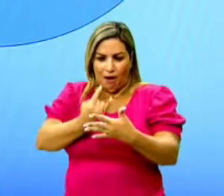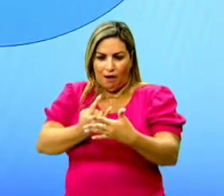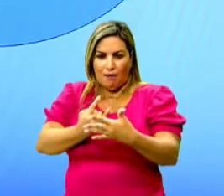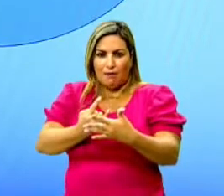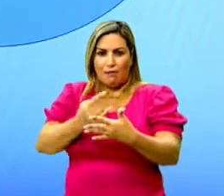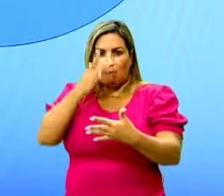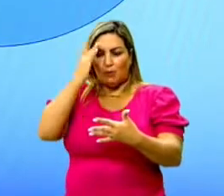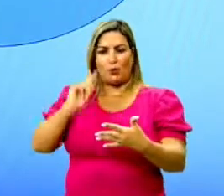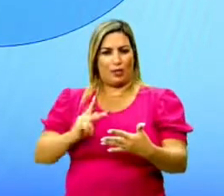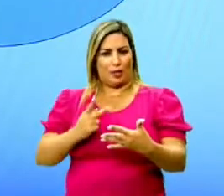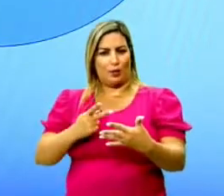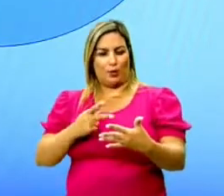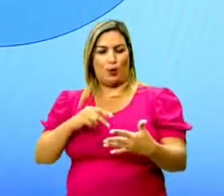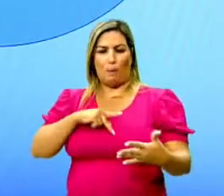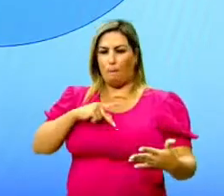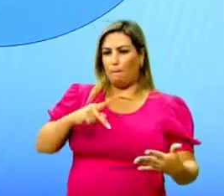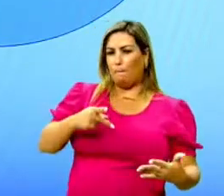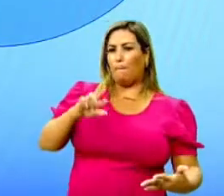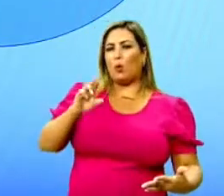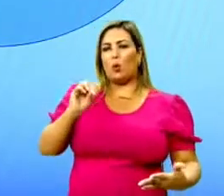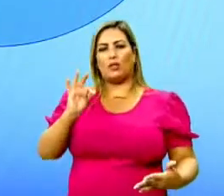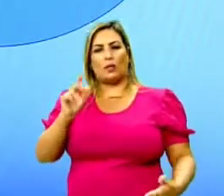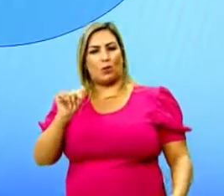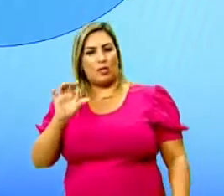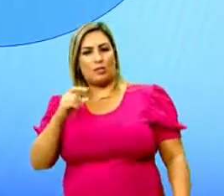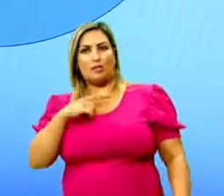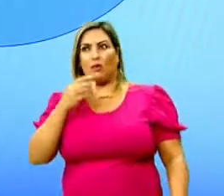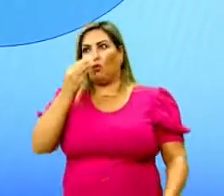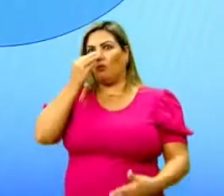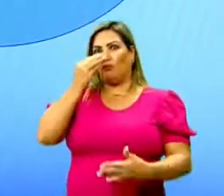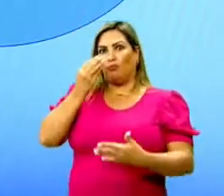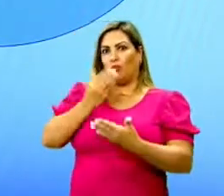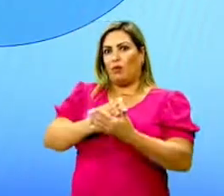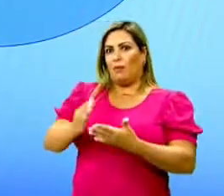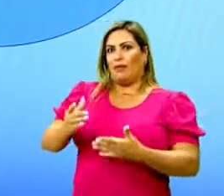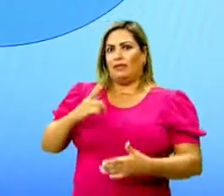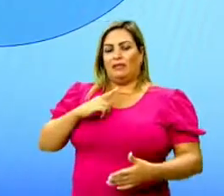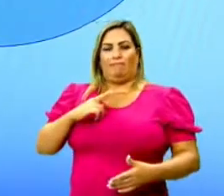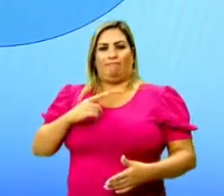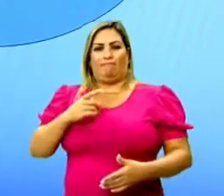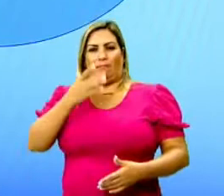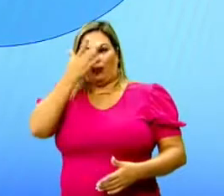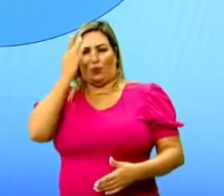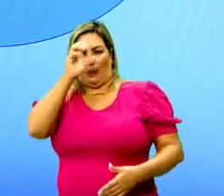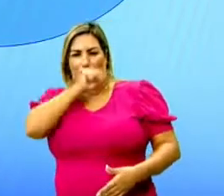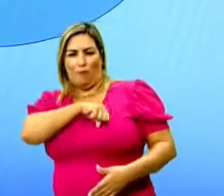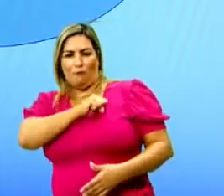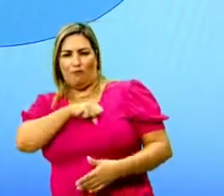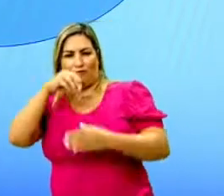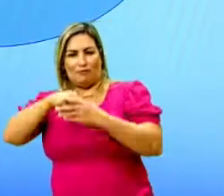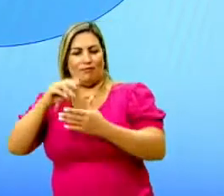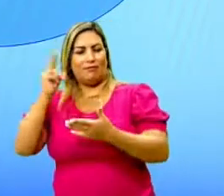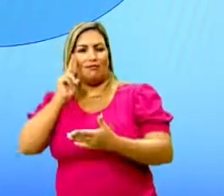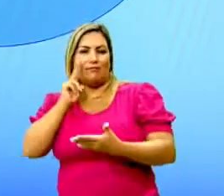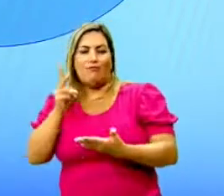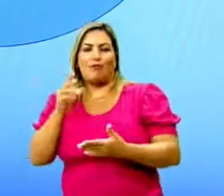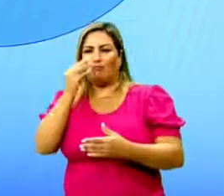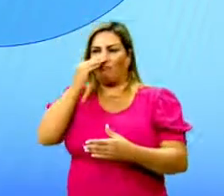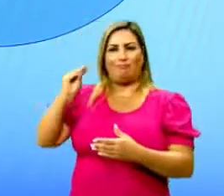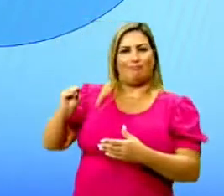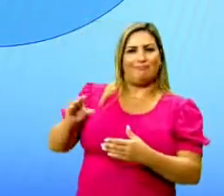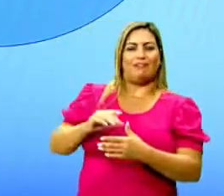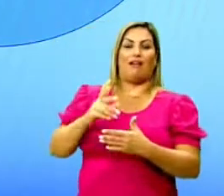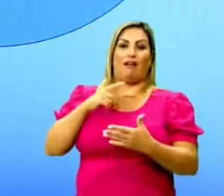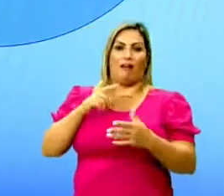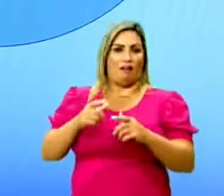um protagonista, ou começa até a desprezar o antagonista, porque é a parte maior do conflito. E aí,